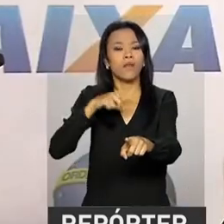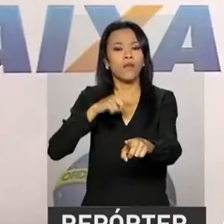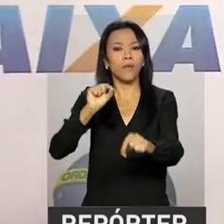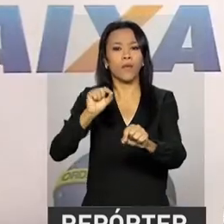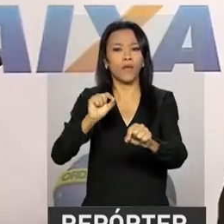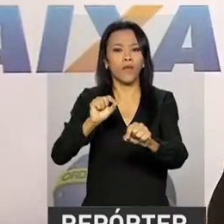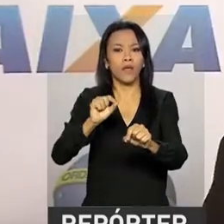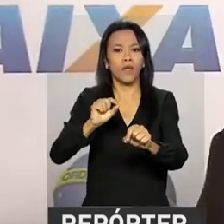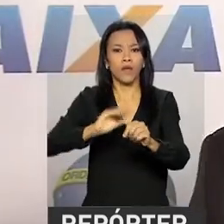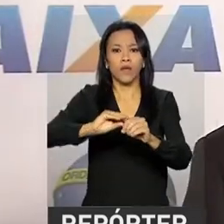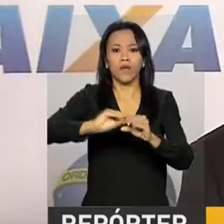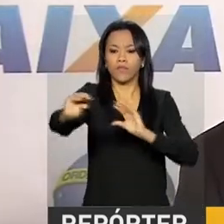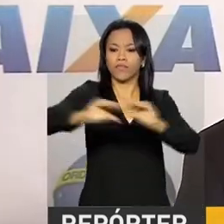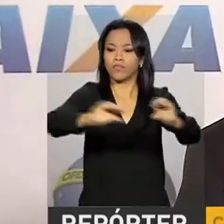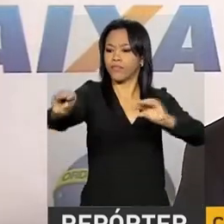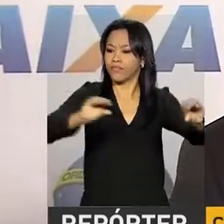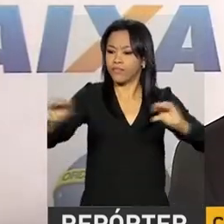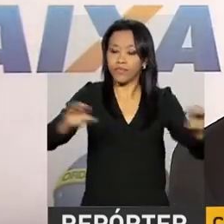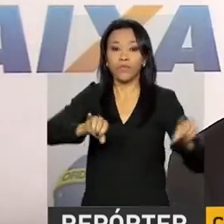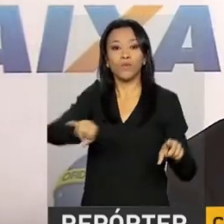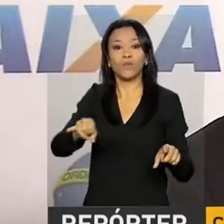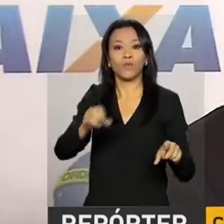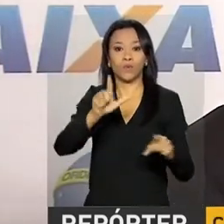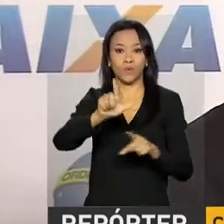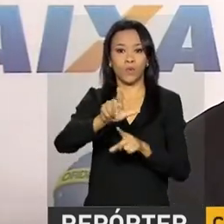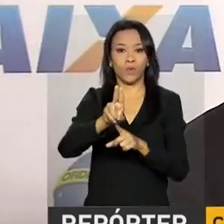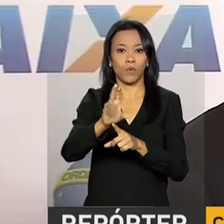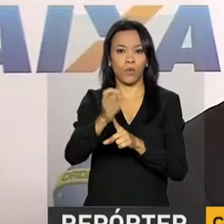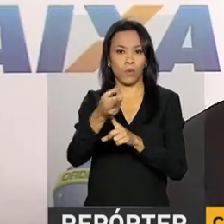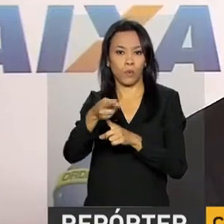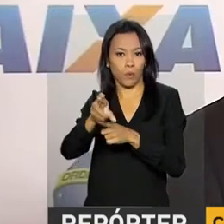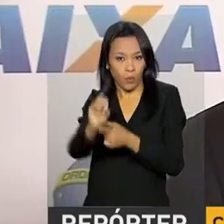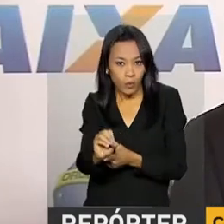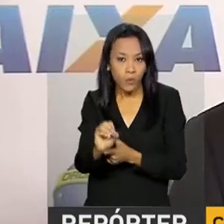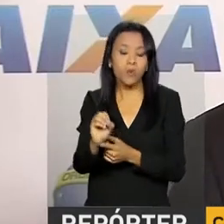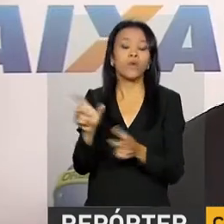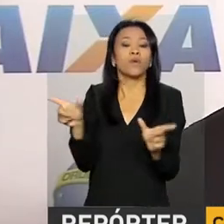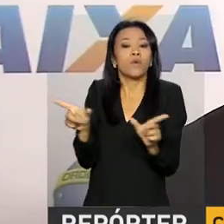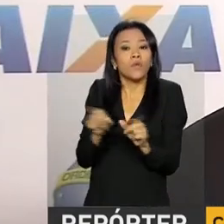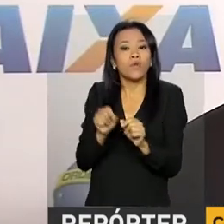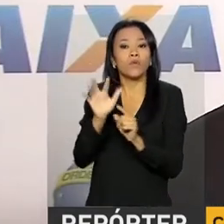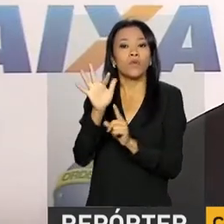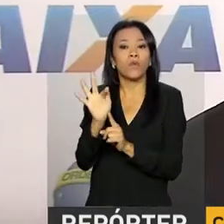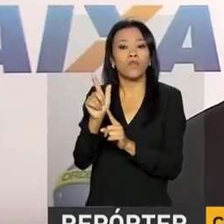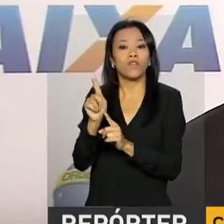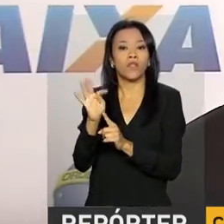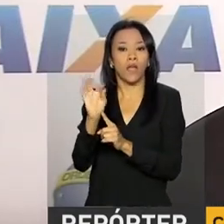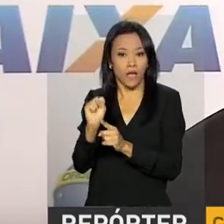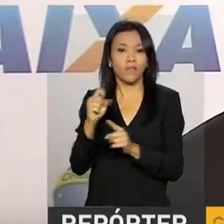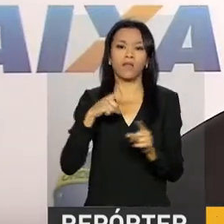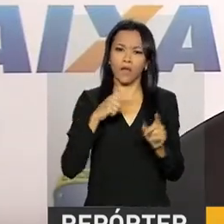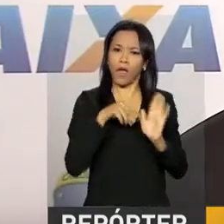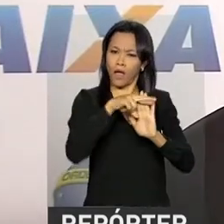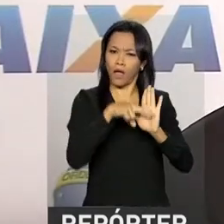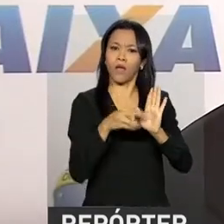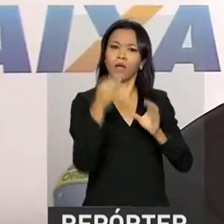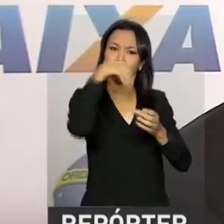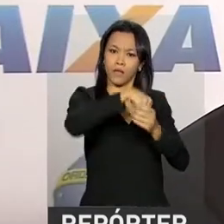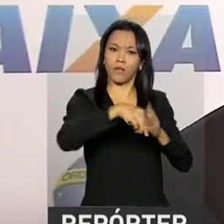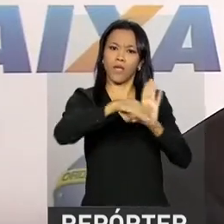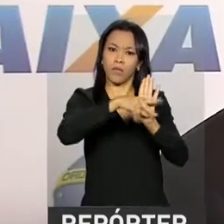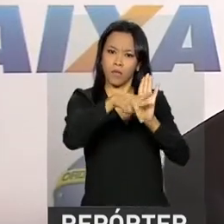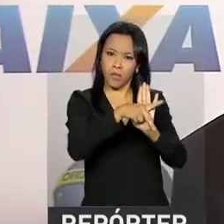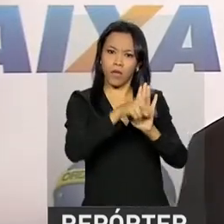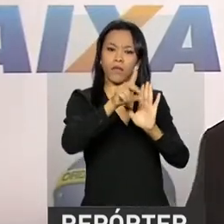dos lucros do FGTS. Então, isso é o que muda. A regra que está lá na medida provisória, ou na